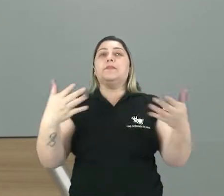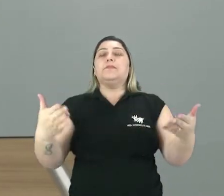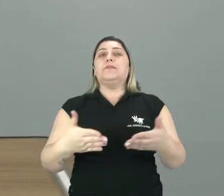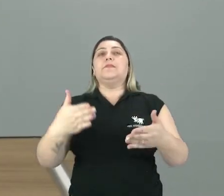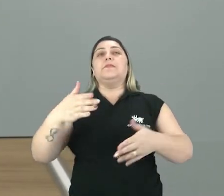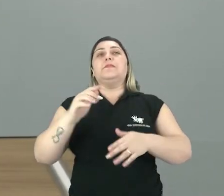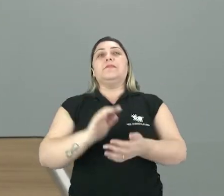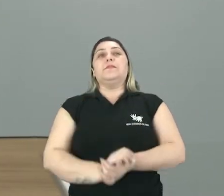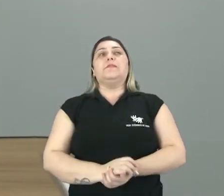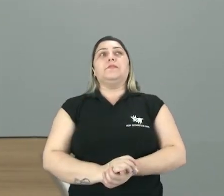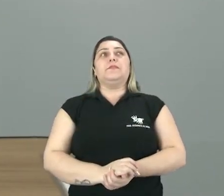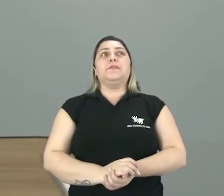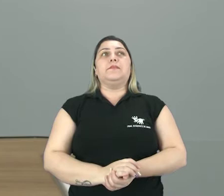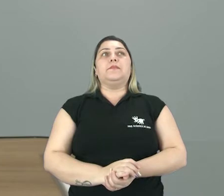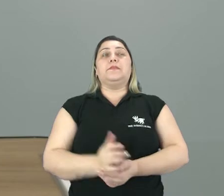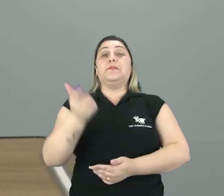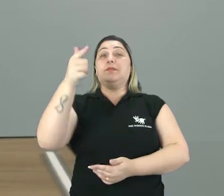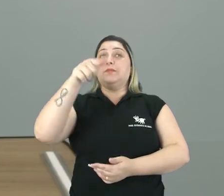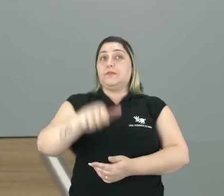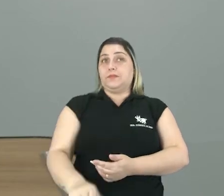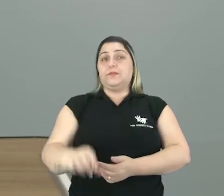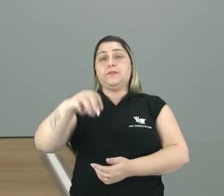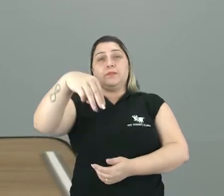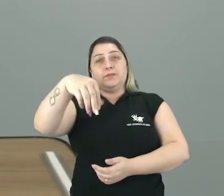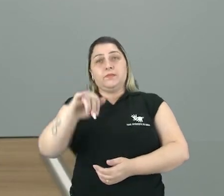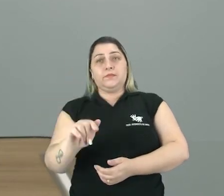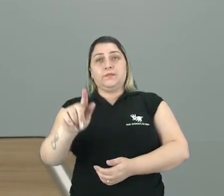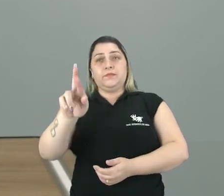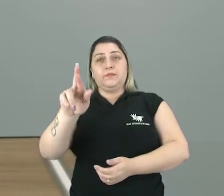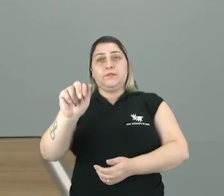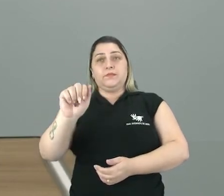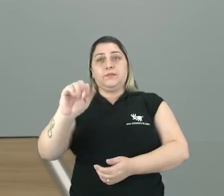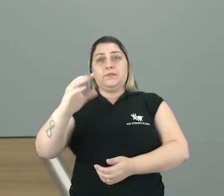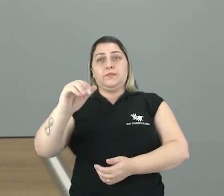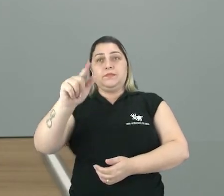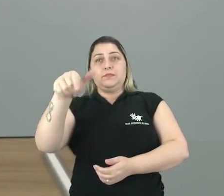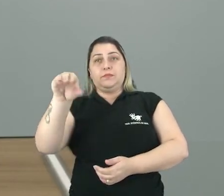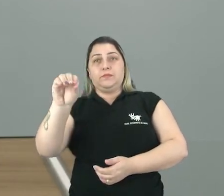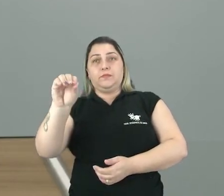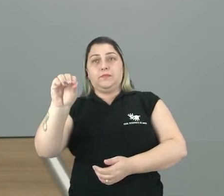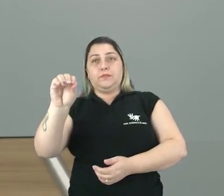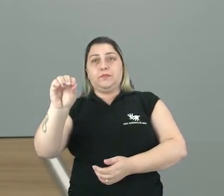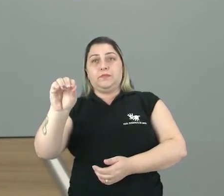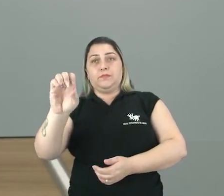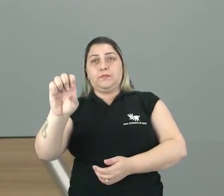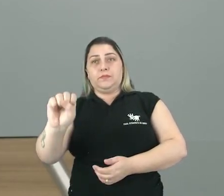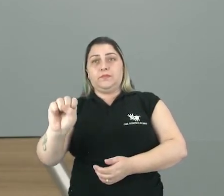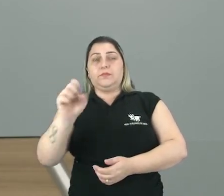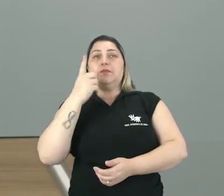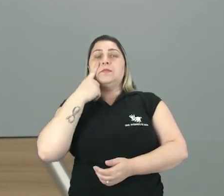a gente vai ver uma definição de novo de migrações, para a gente compreender mais ainda. Acompanha comigo aí na tela.